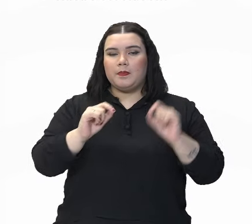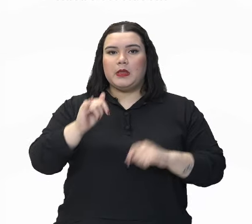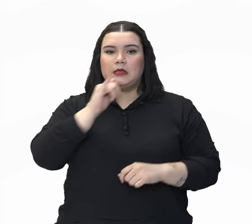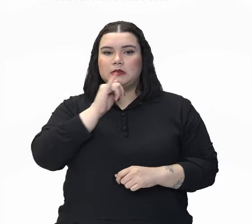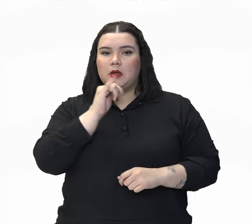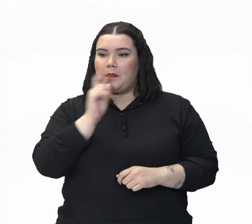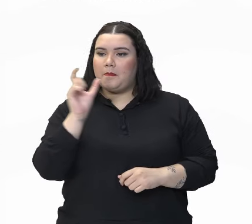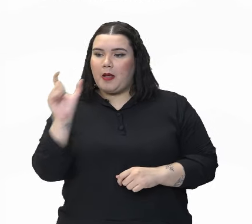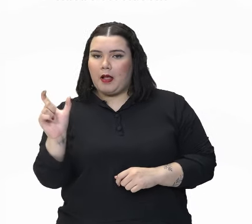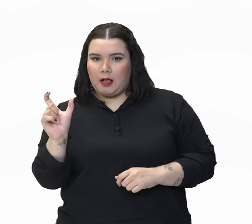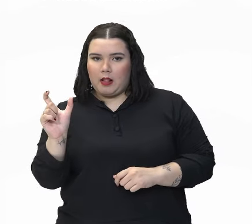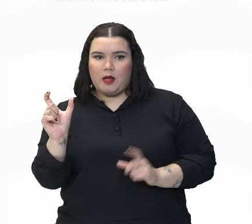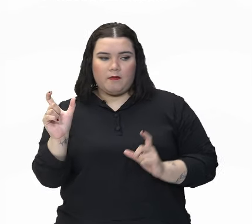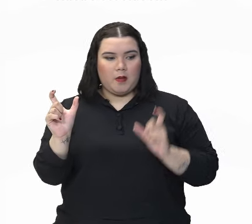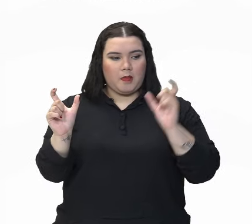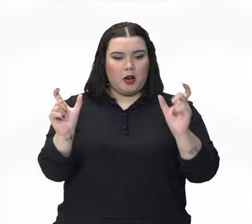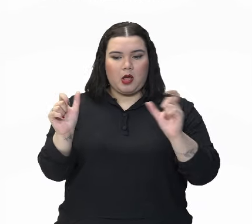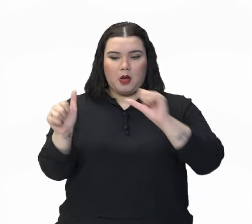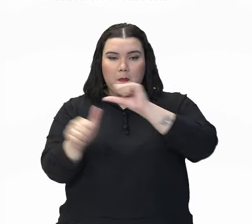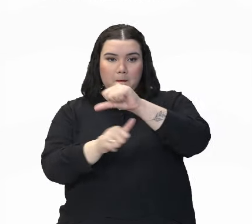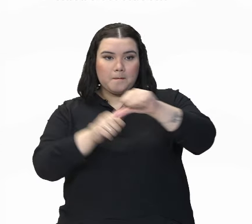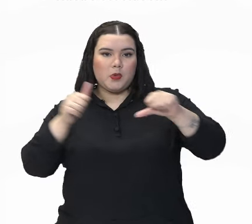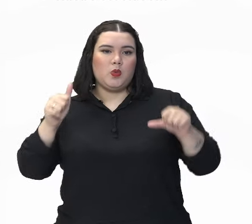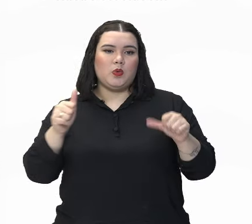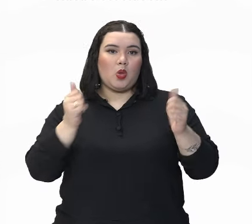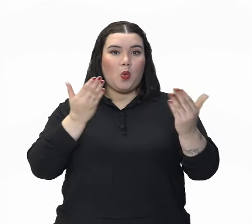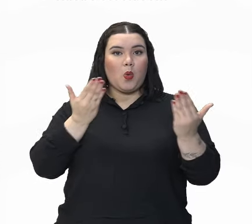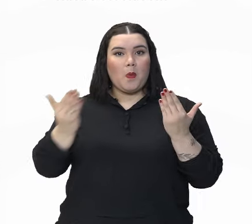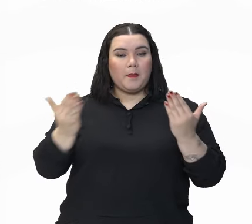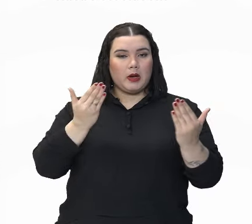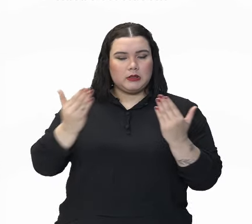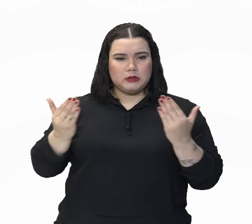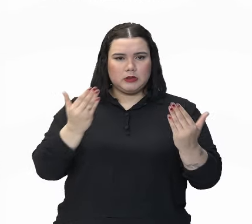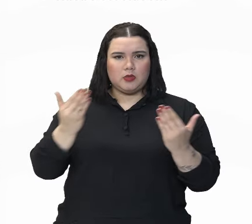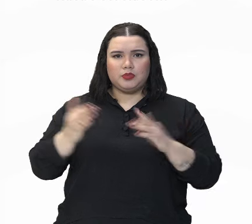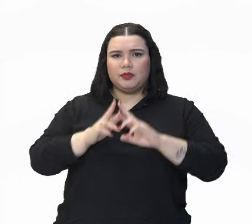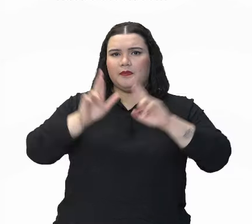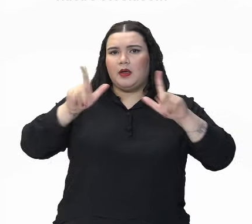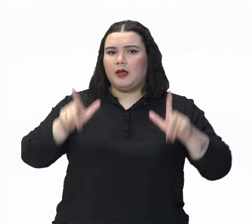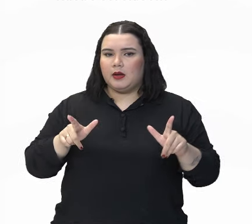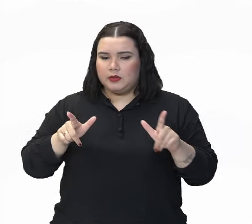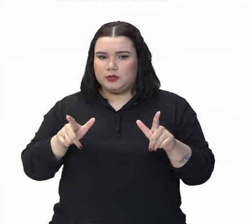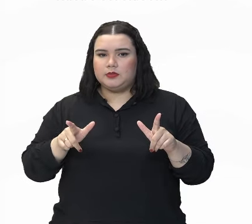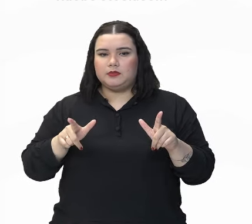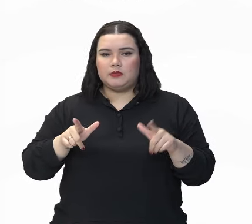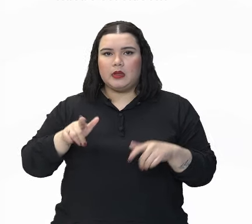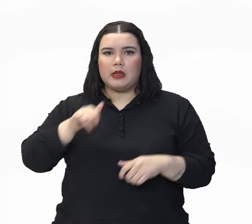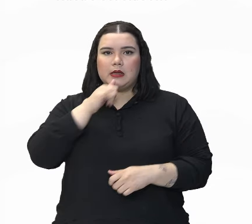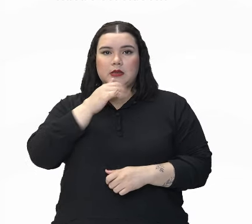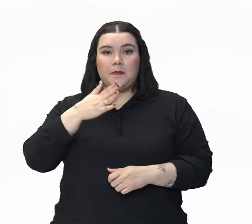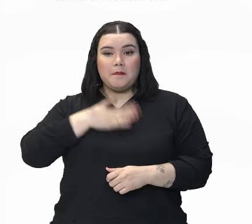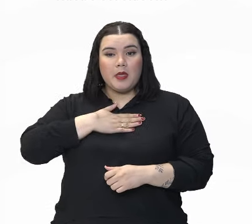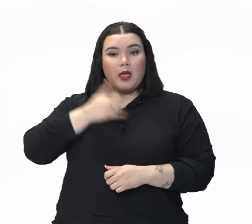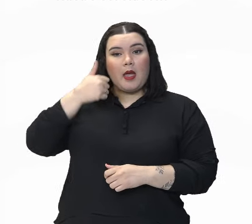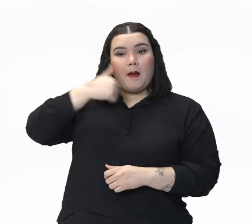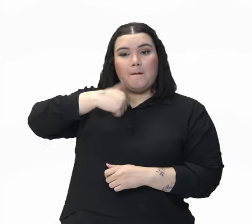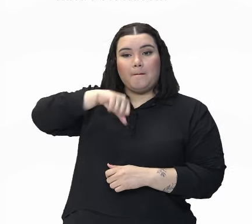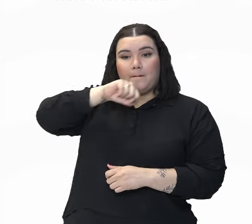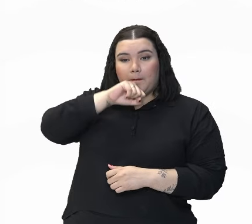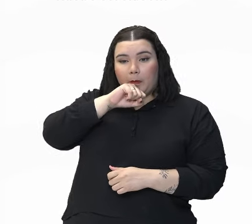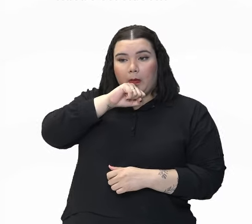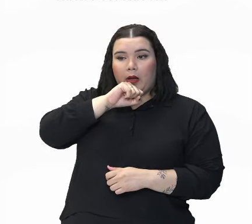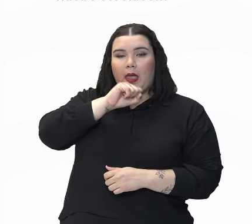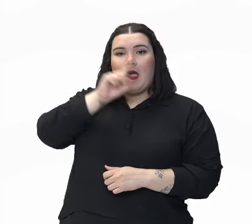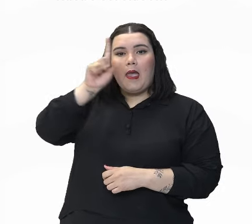palavra por outra em uma comparação implícita. Minha mãe é uma rosa.